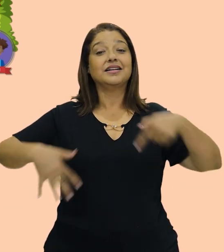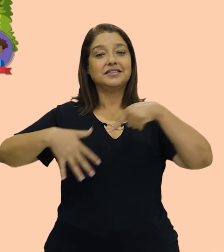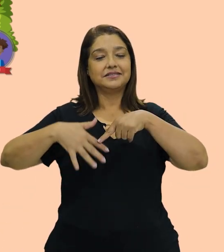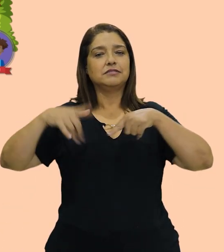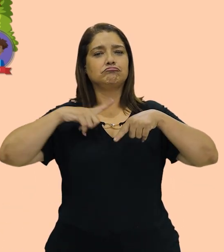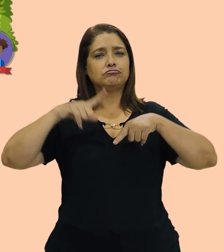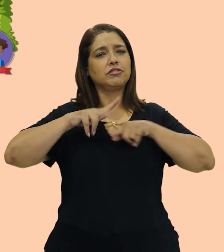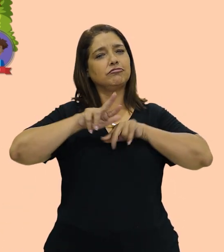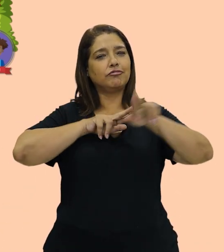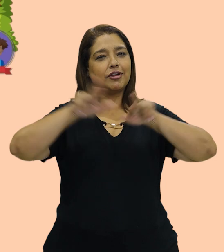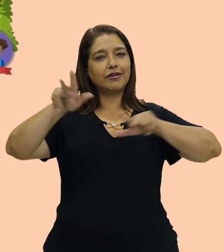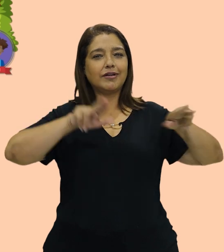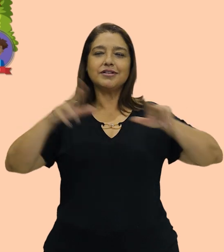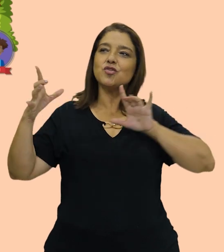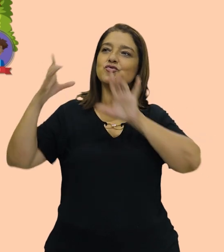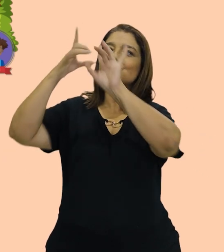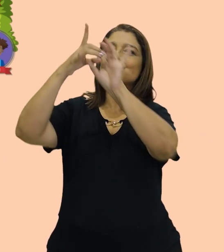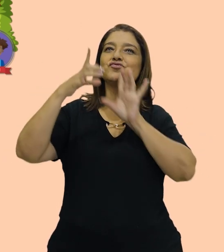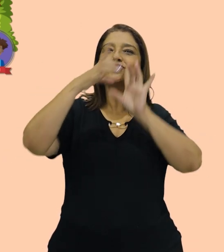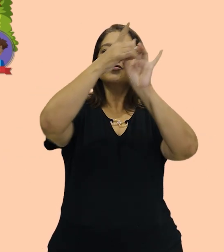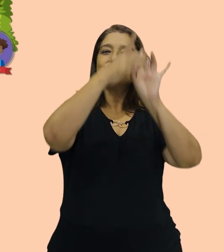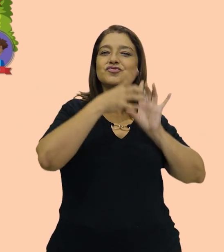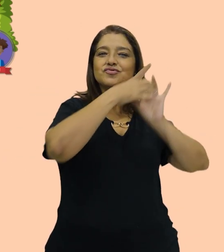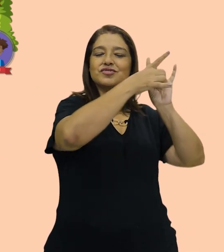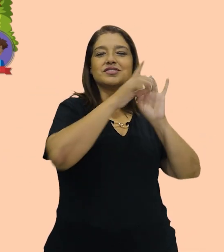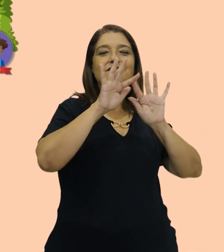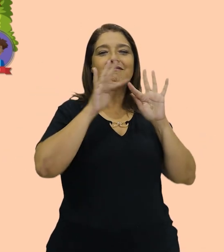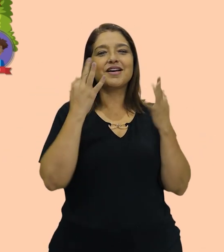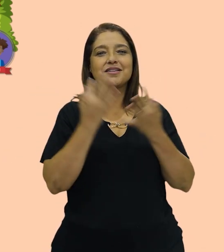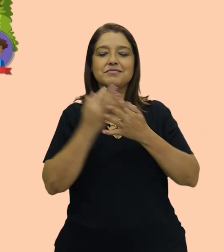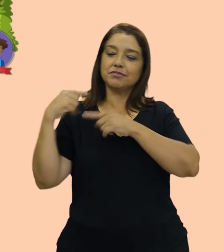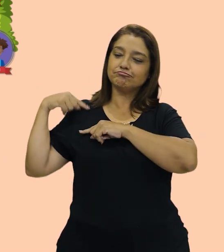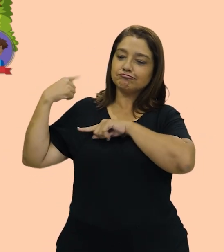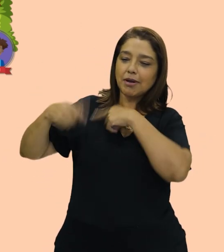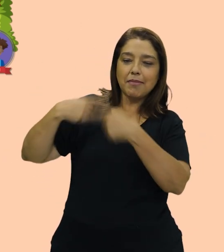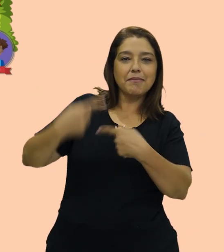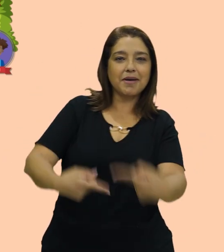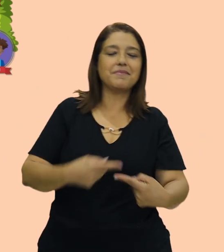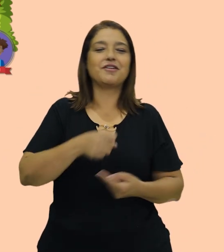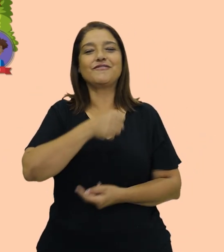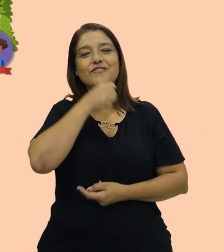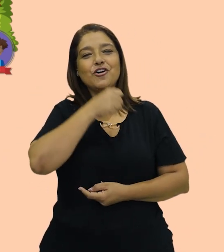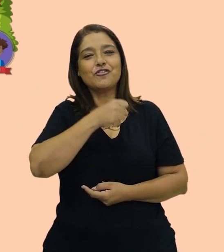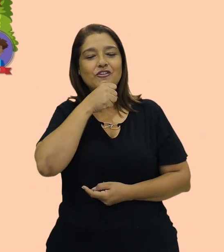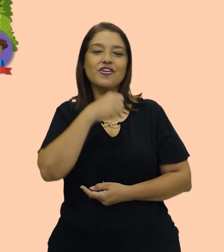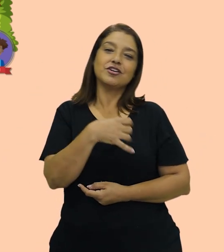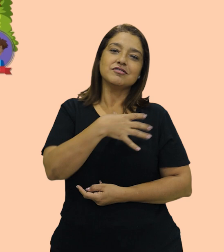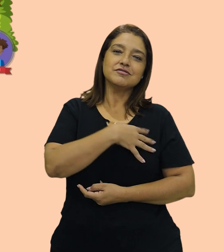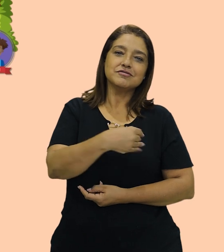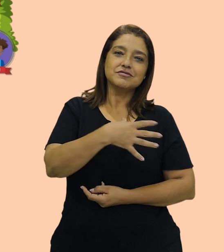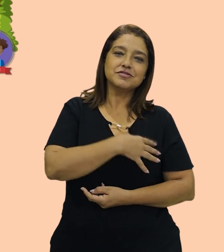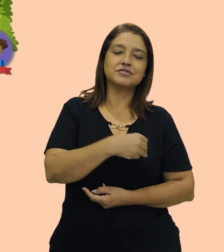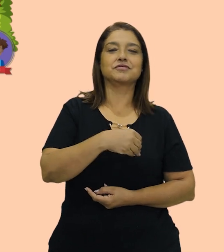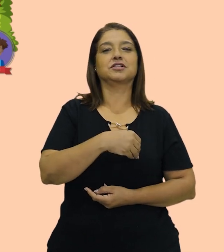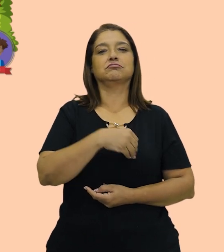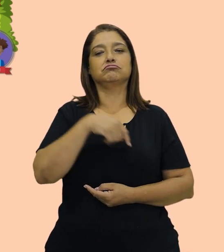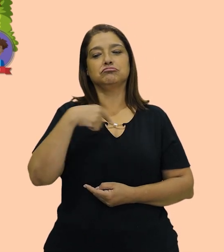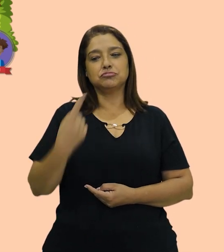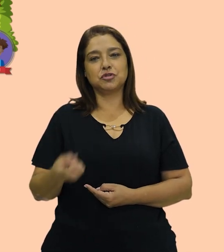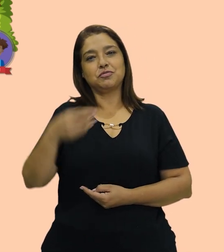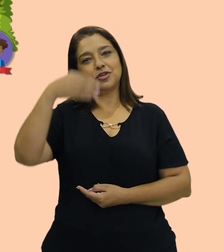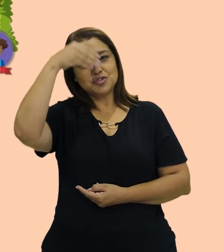diferentes níveis. Vocês estão vendo aí, no topo, os avós. Aí tem os filhos, depois os filhos dos